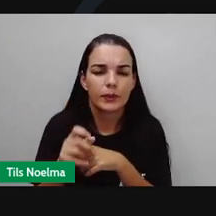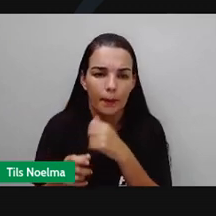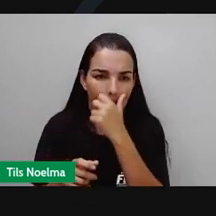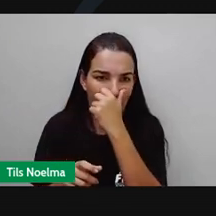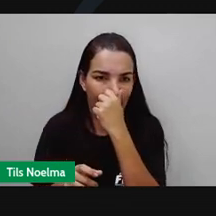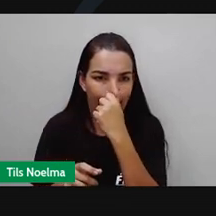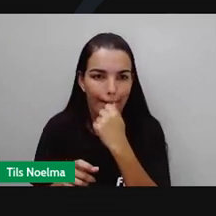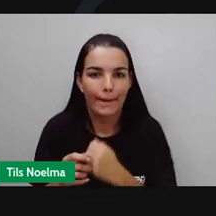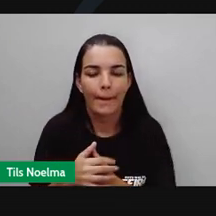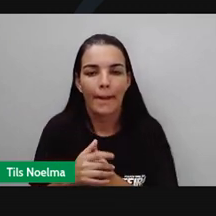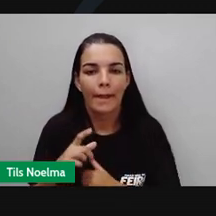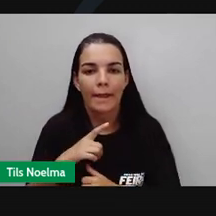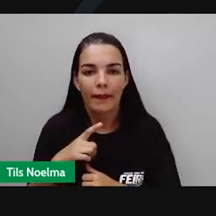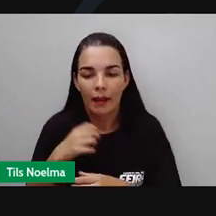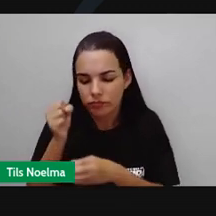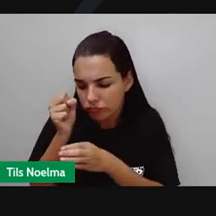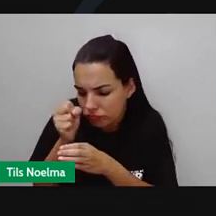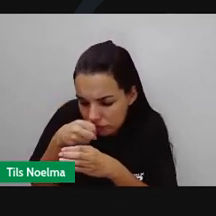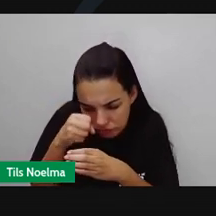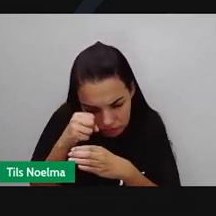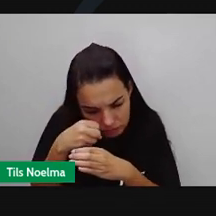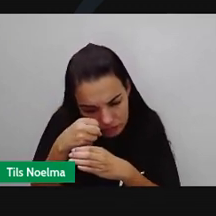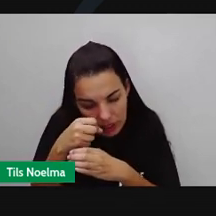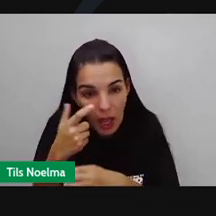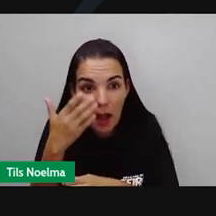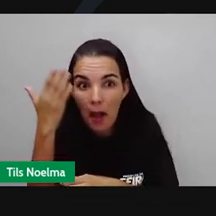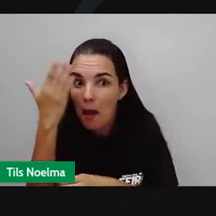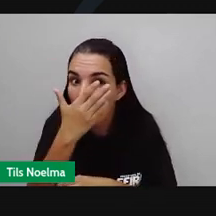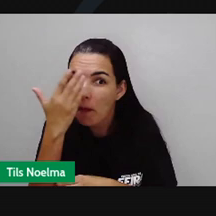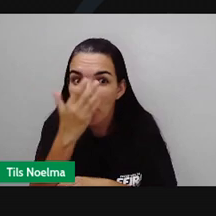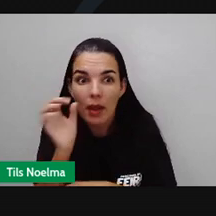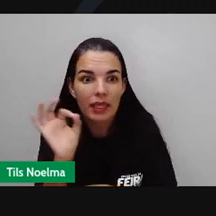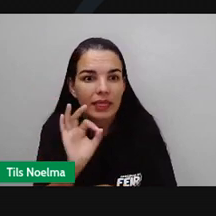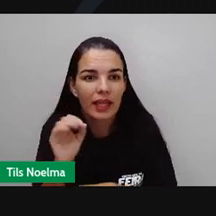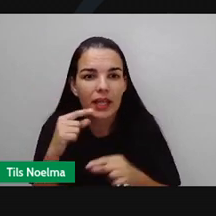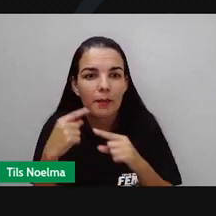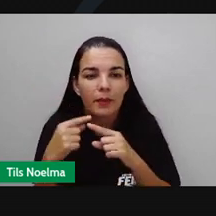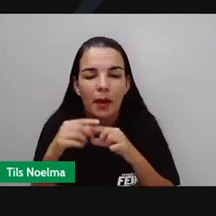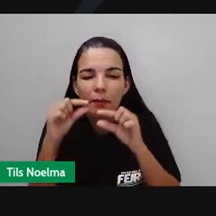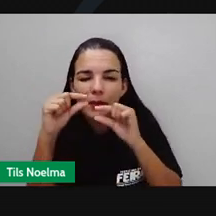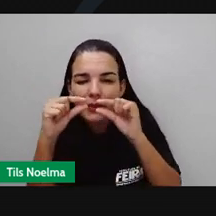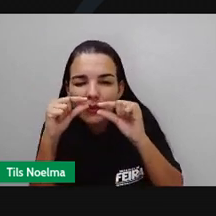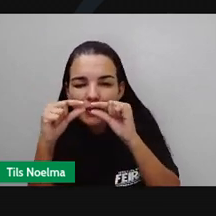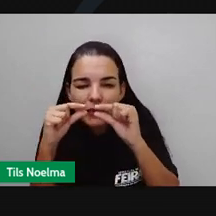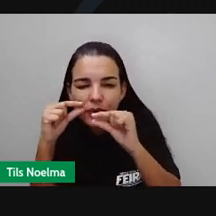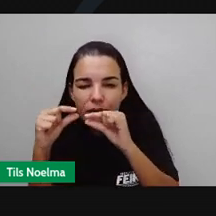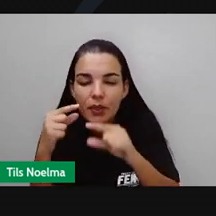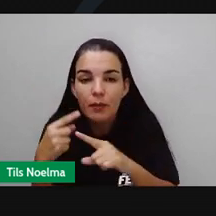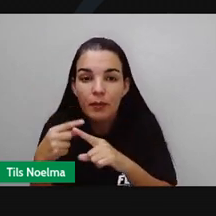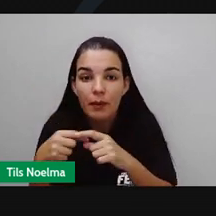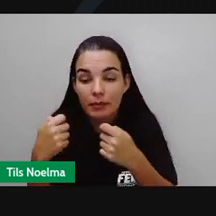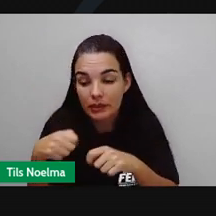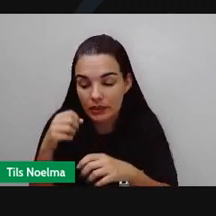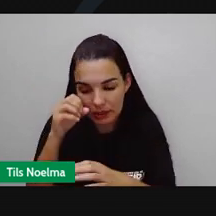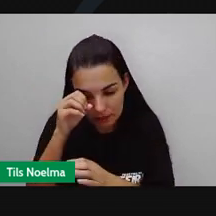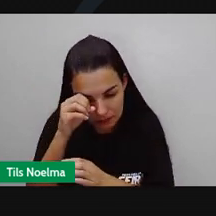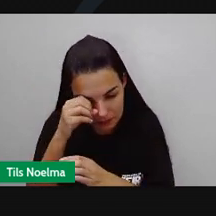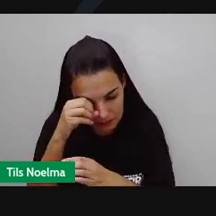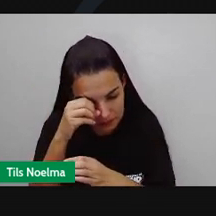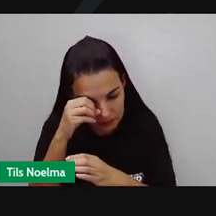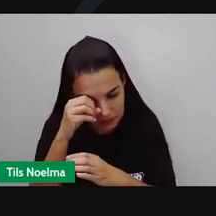são micro-organismos. Isto significa que não podemos vê-los a olho nu. Para isso, precisamos usar um microscópio.